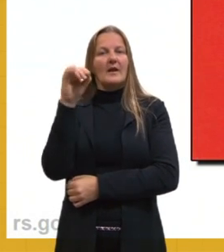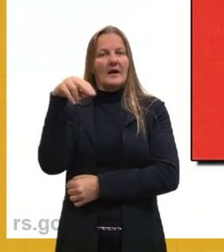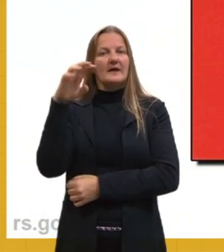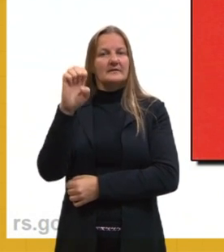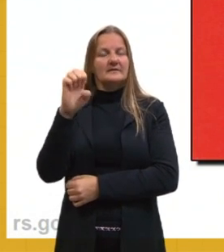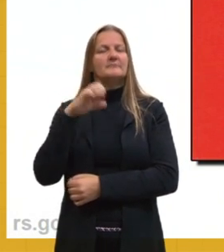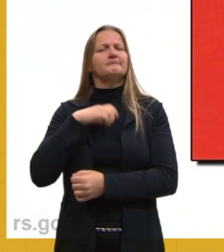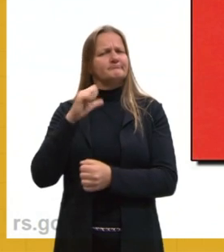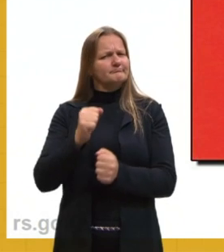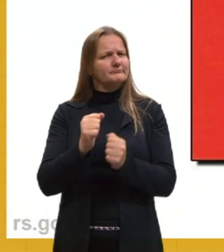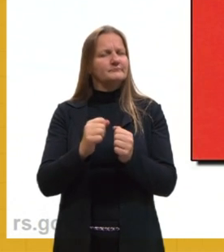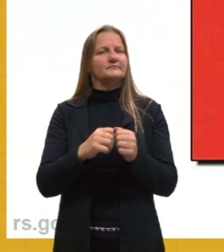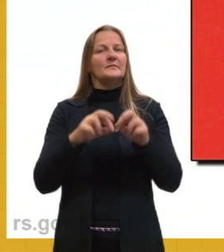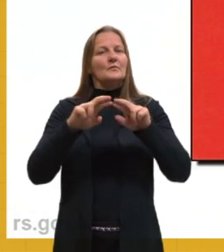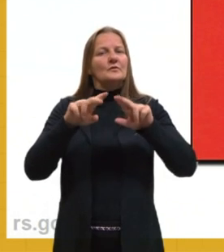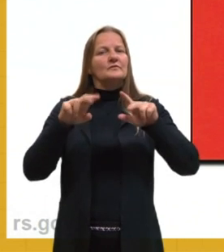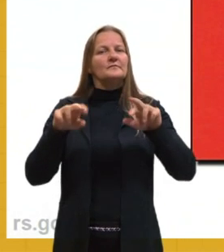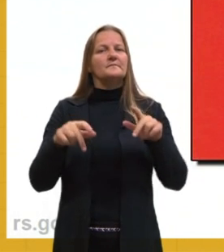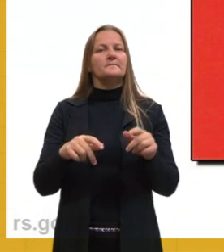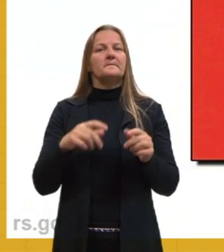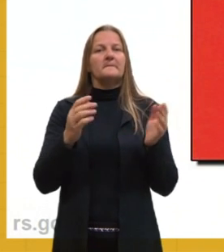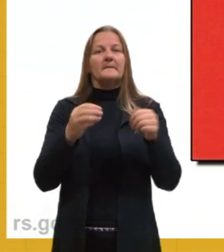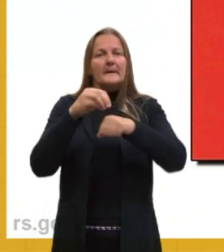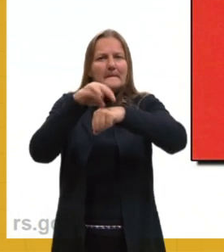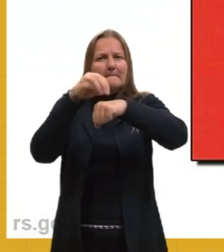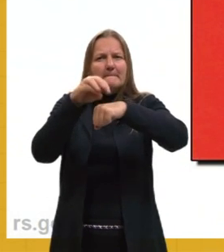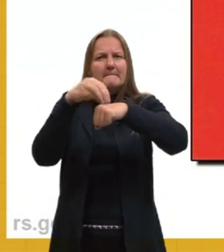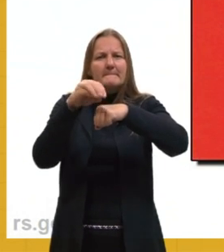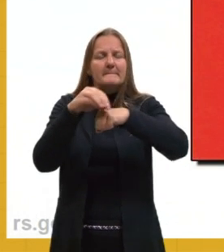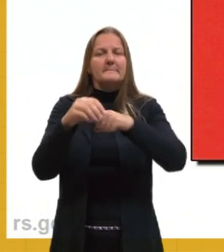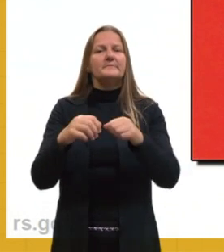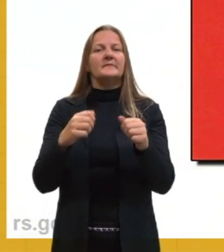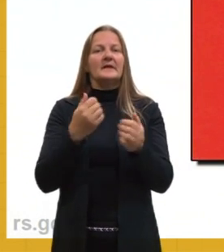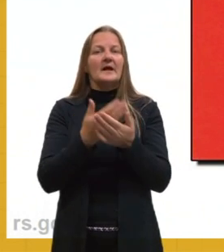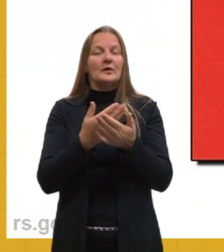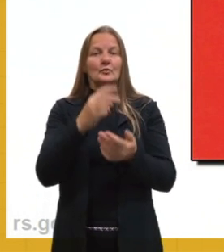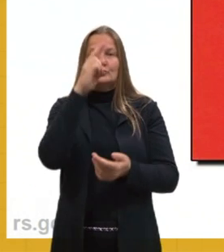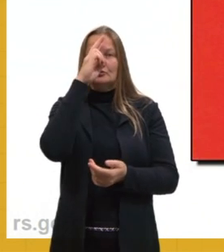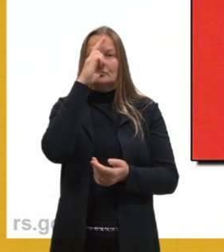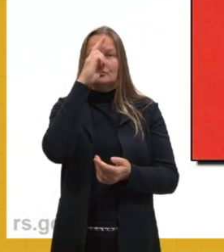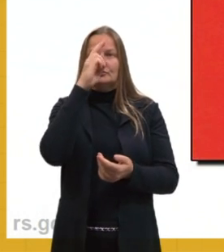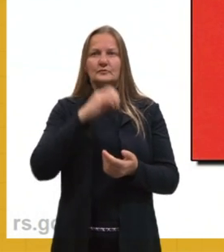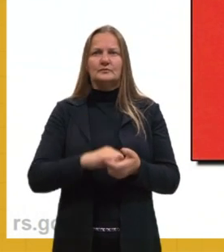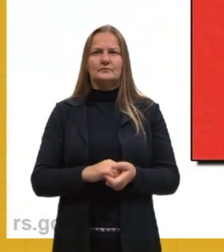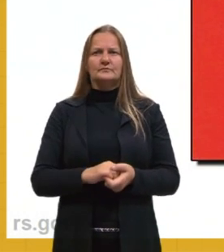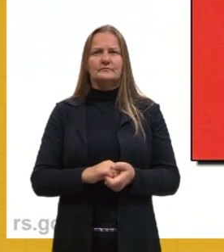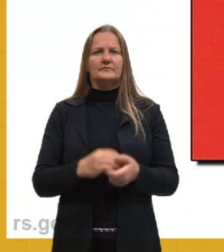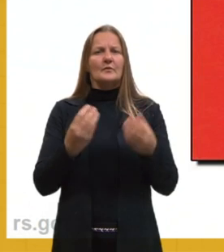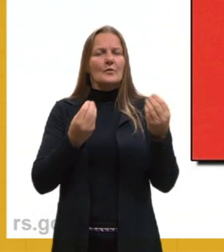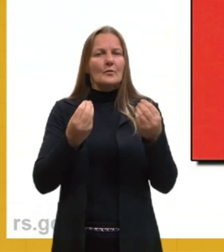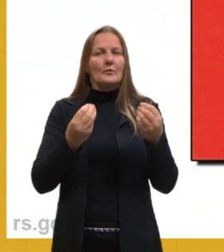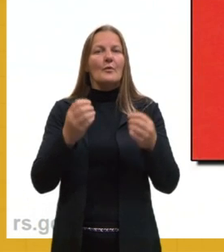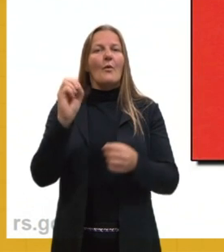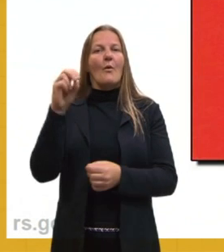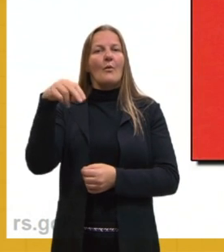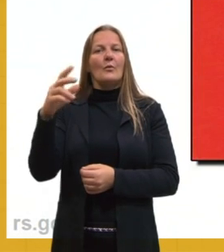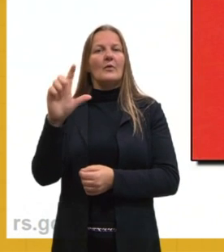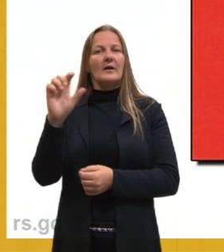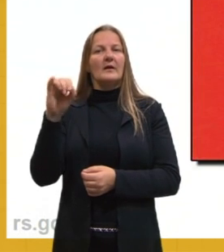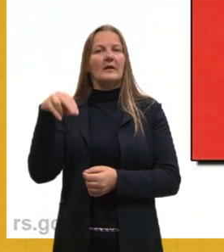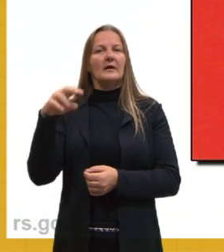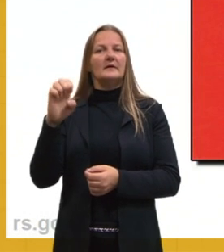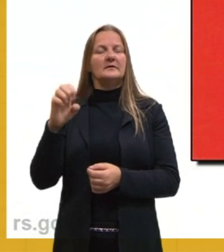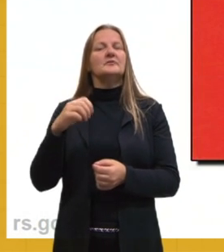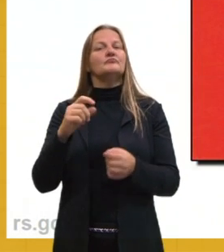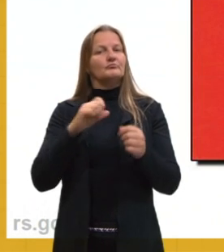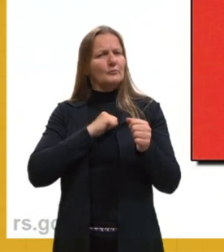mas então eu recomendo mais para vocês, alunos de Ensino Médio, a versão online que vocês encontram, tanto no